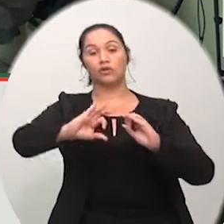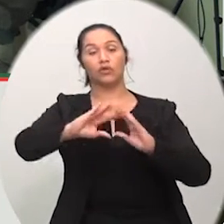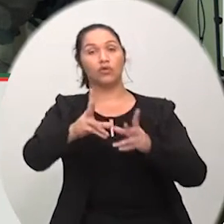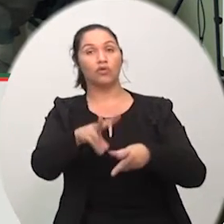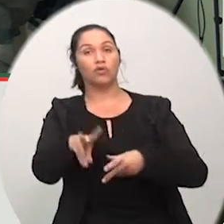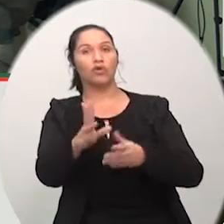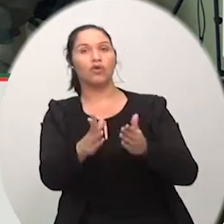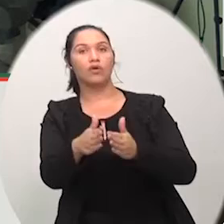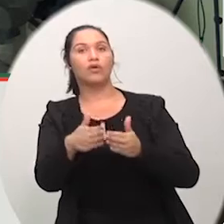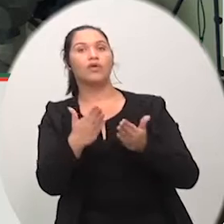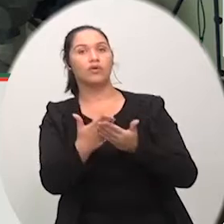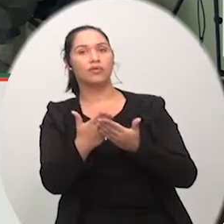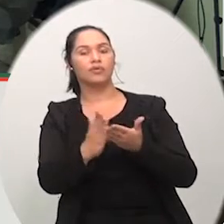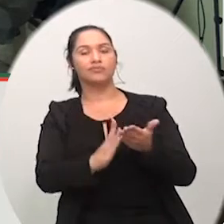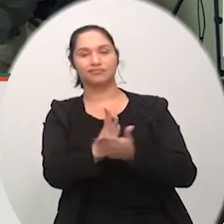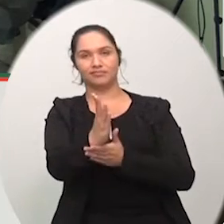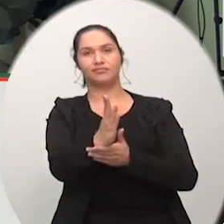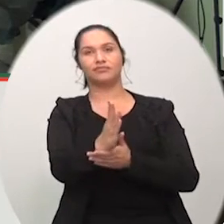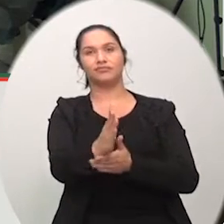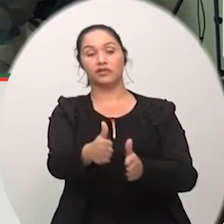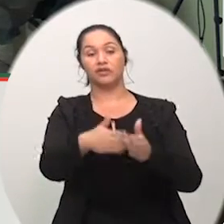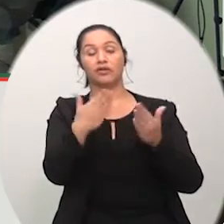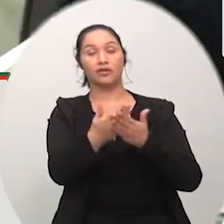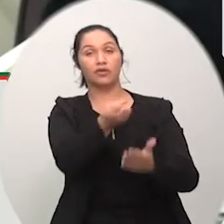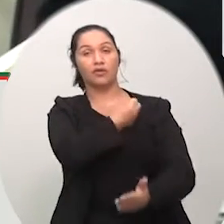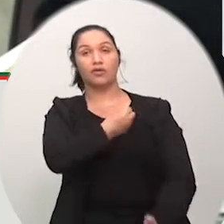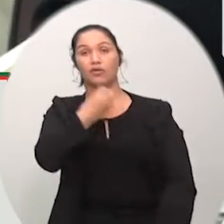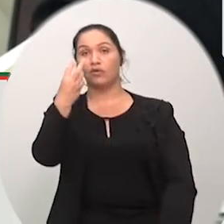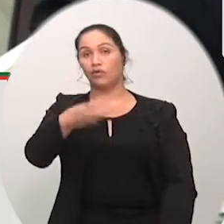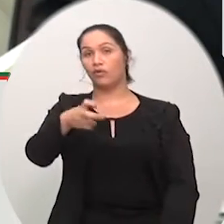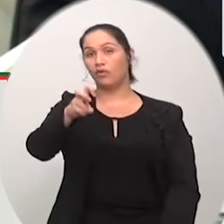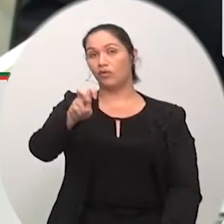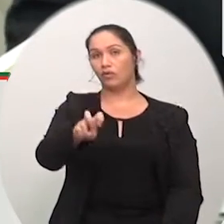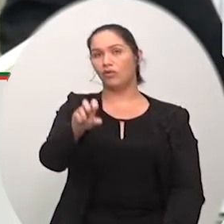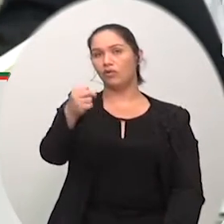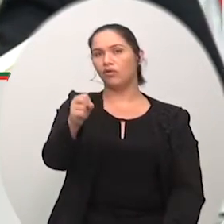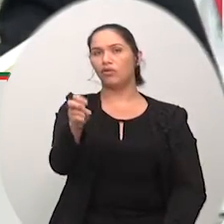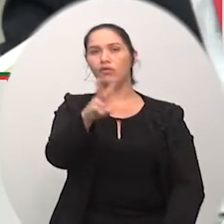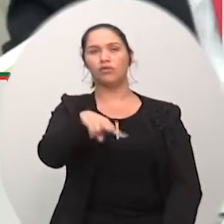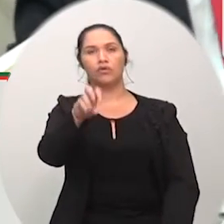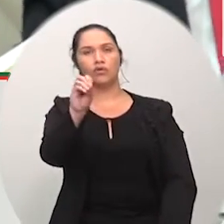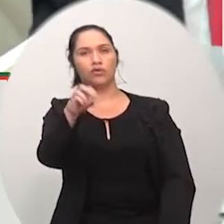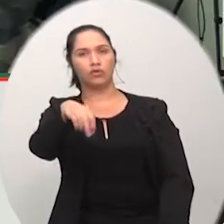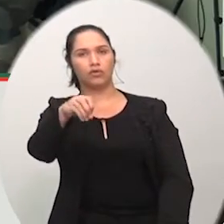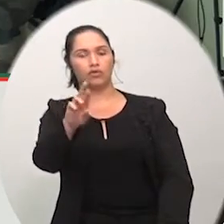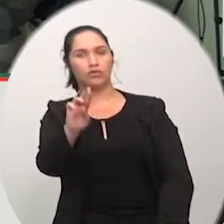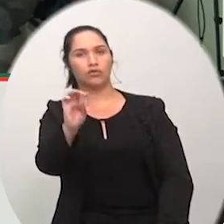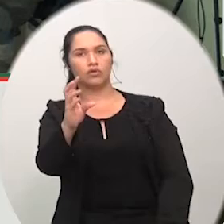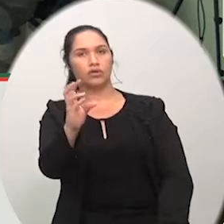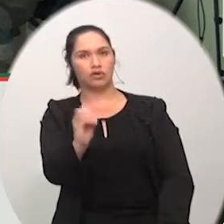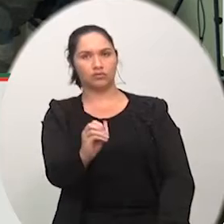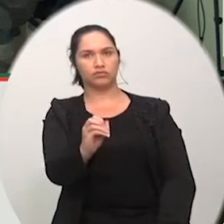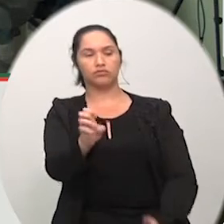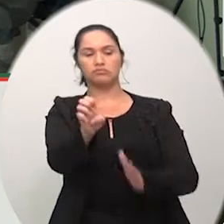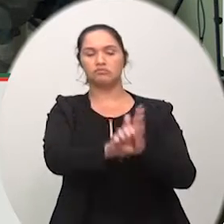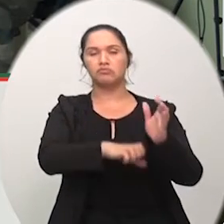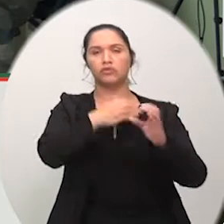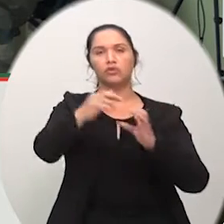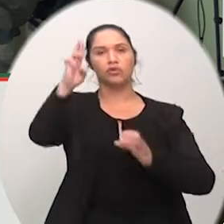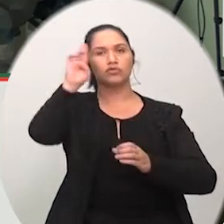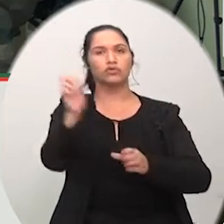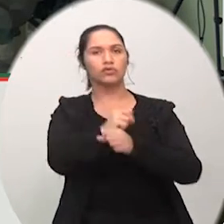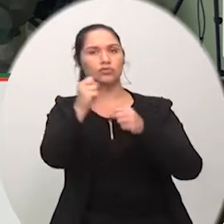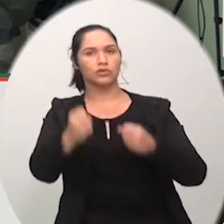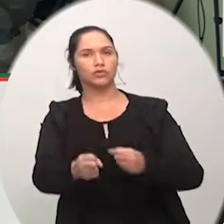unanimidade requerimento número 358 barra 18 autoria vereadora Demira Norato assunto envio de expediente